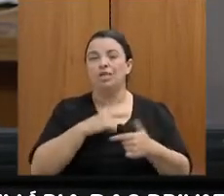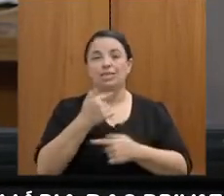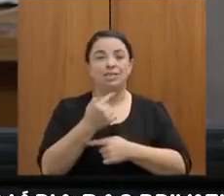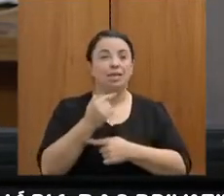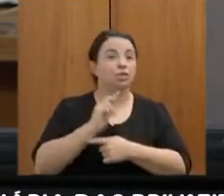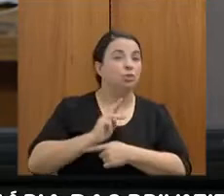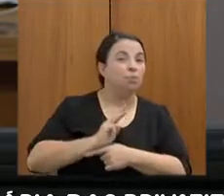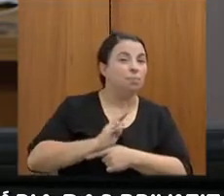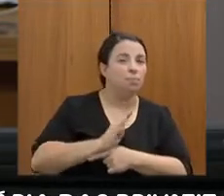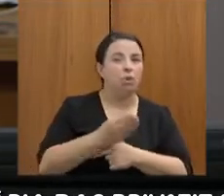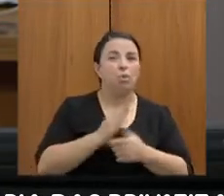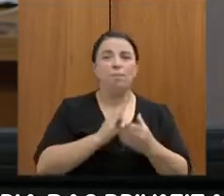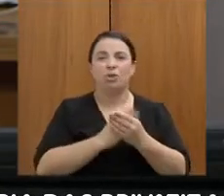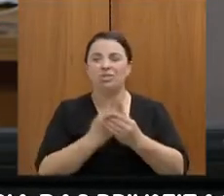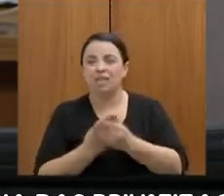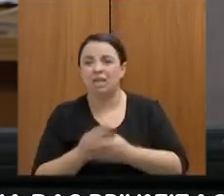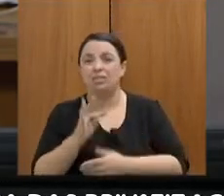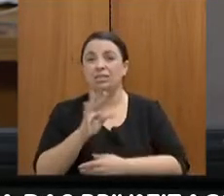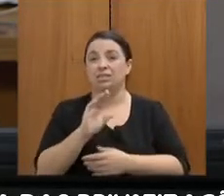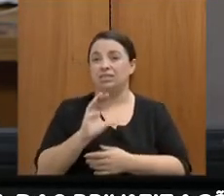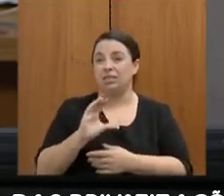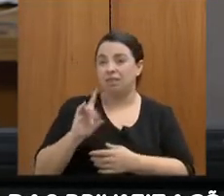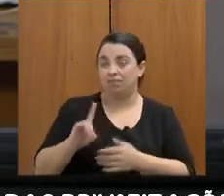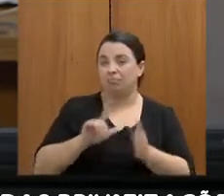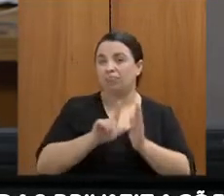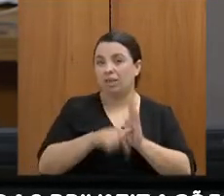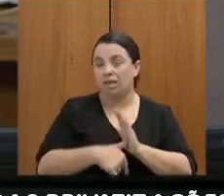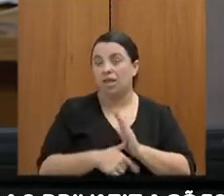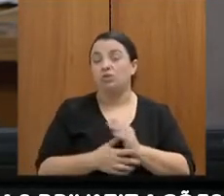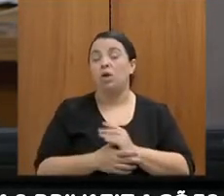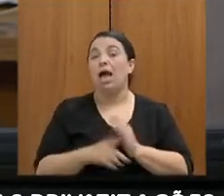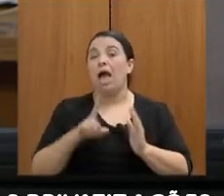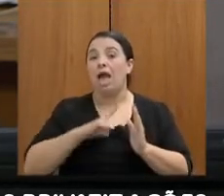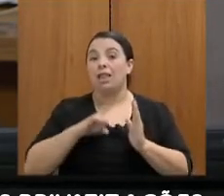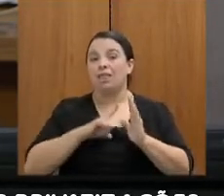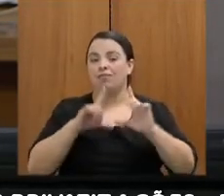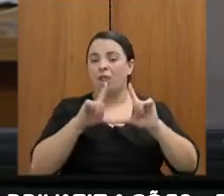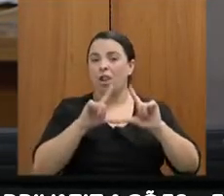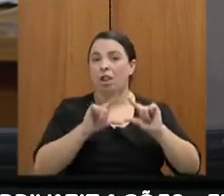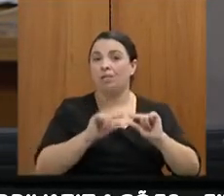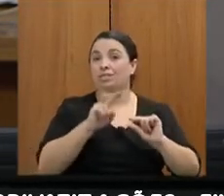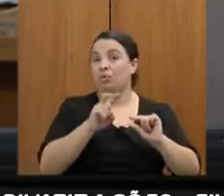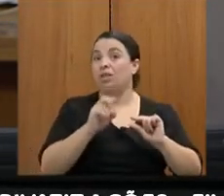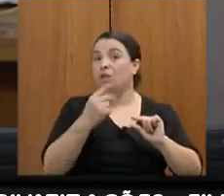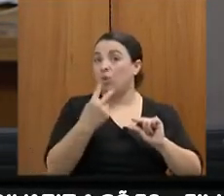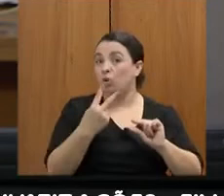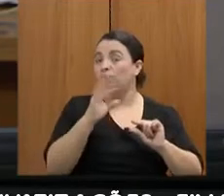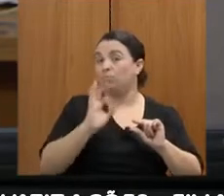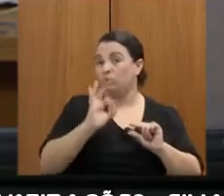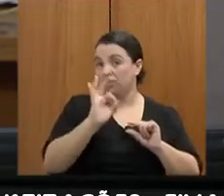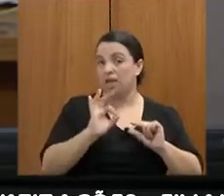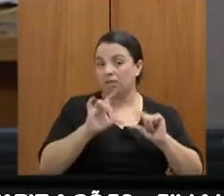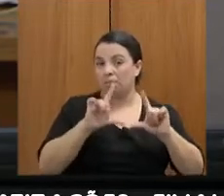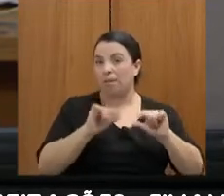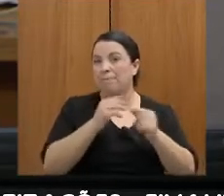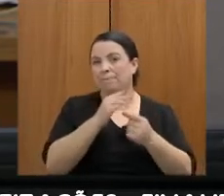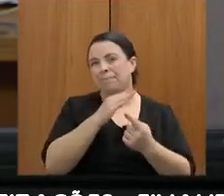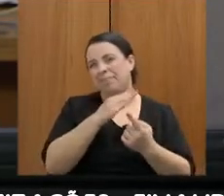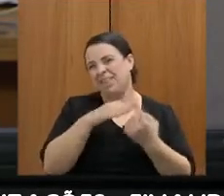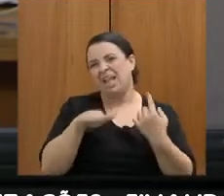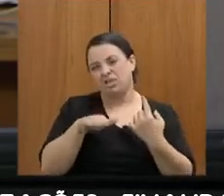processos de ITCD em atraso. Nós reduzimos mais de 52% desses processos desde então. Então,